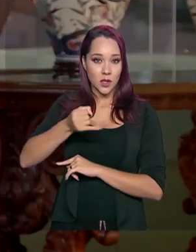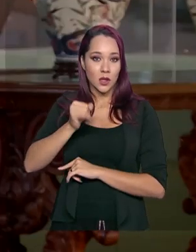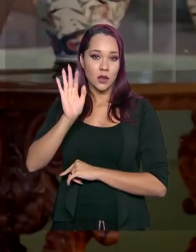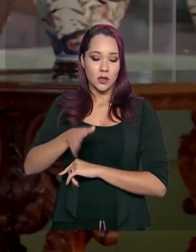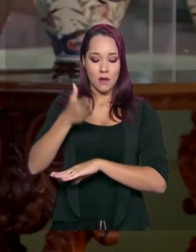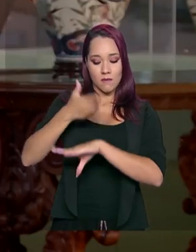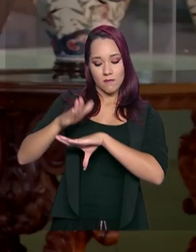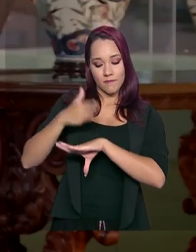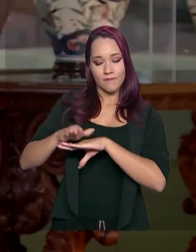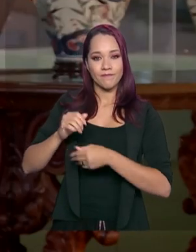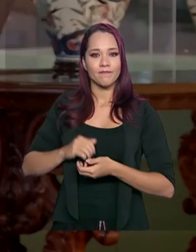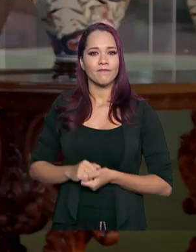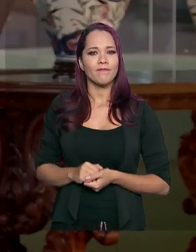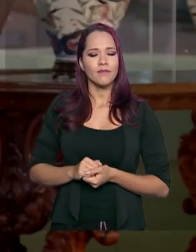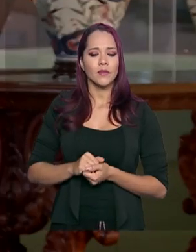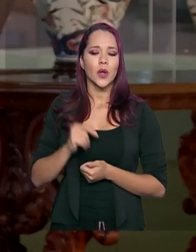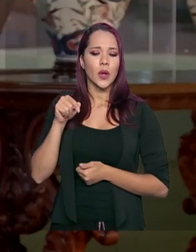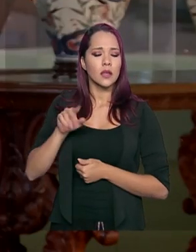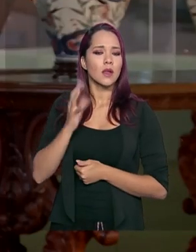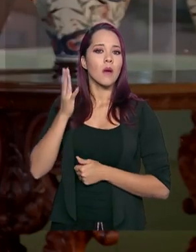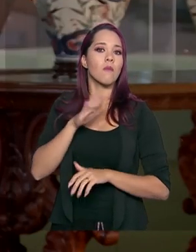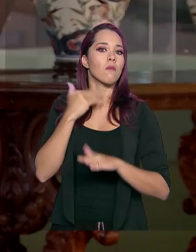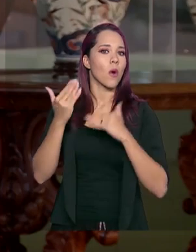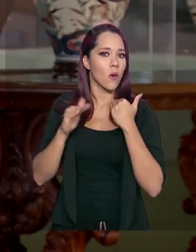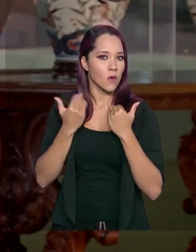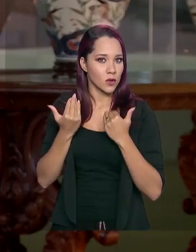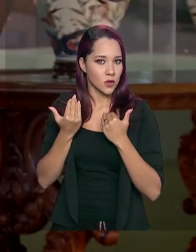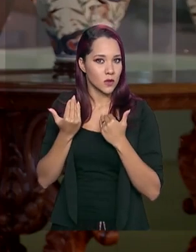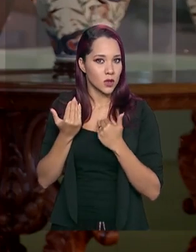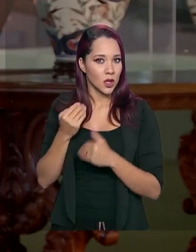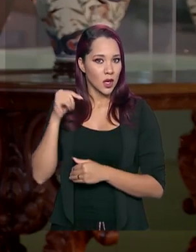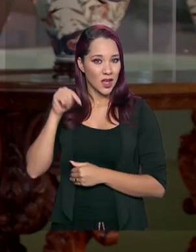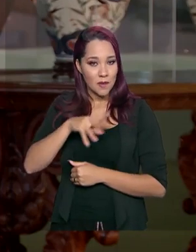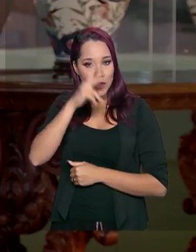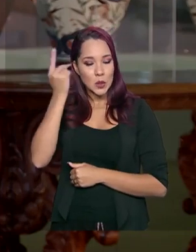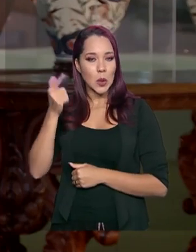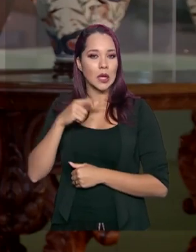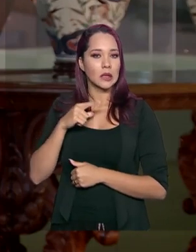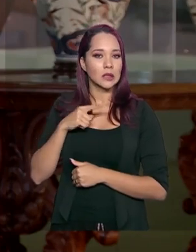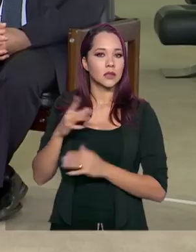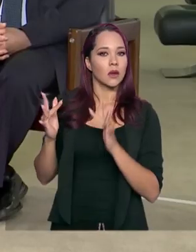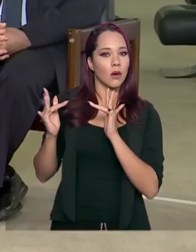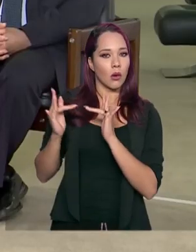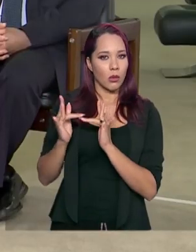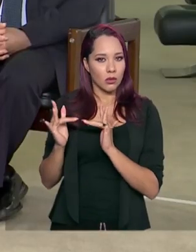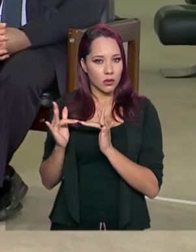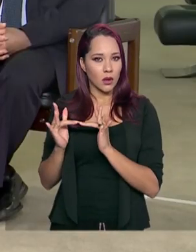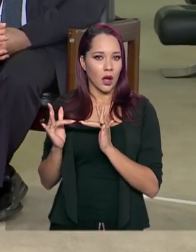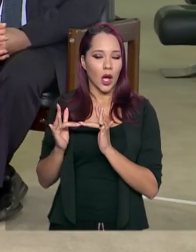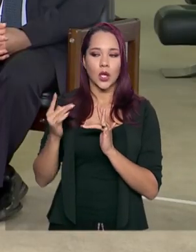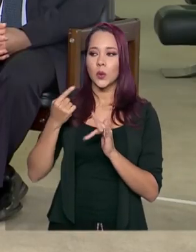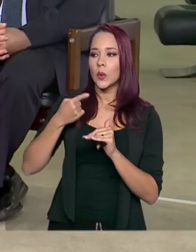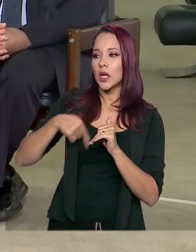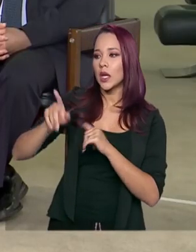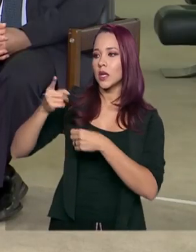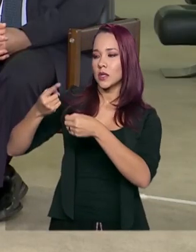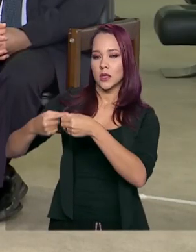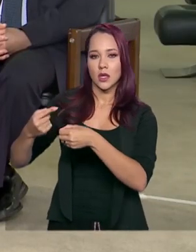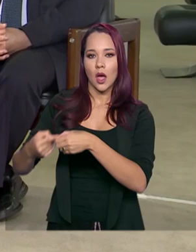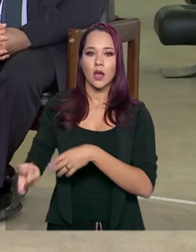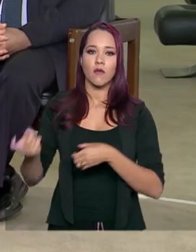Esses casos dessas mortes são de pessoas que tinham o convívio, iam para a cidade,